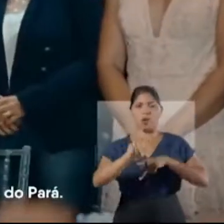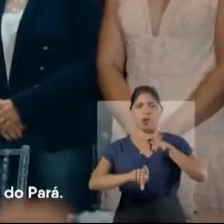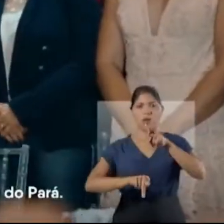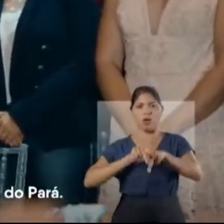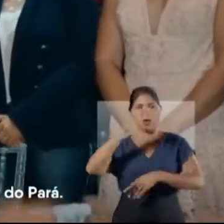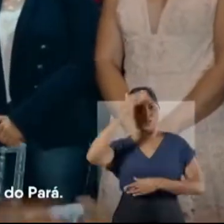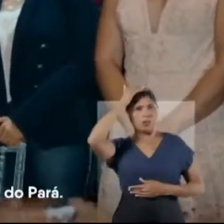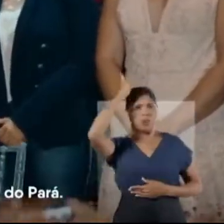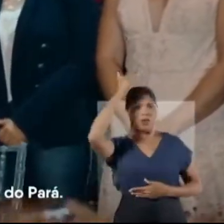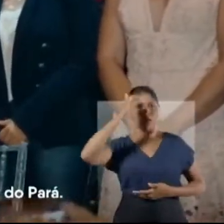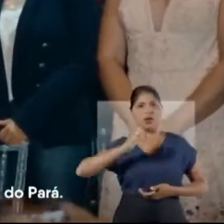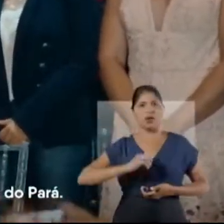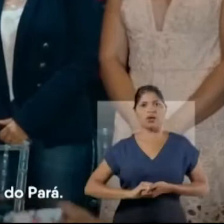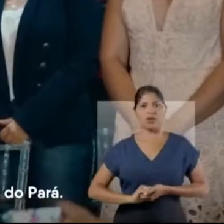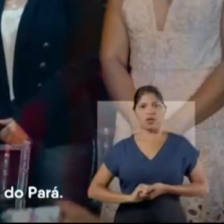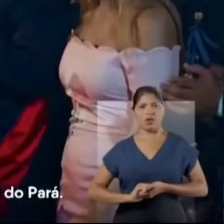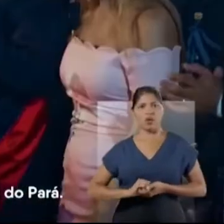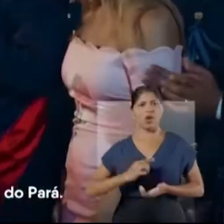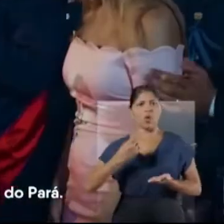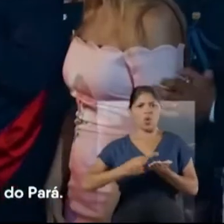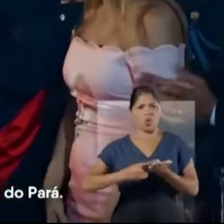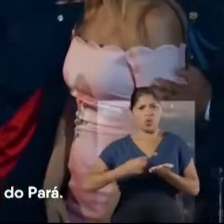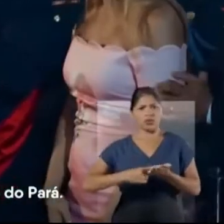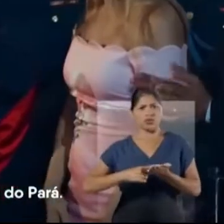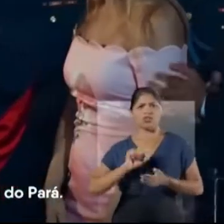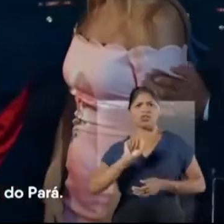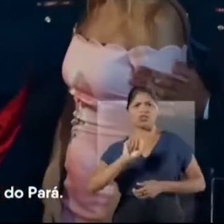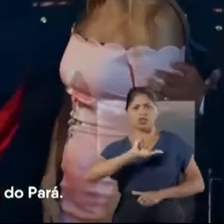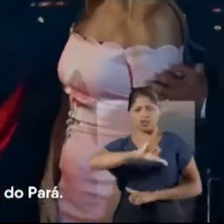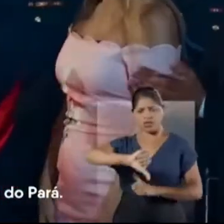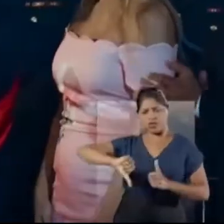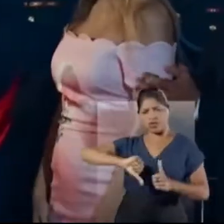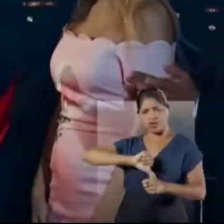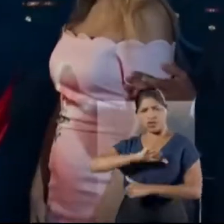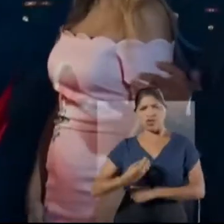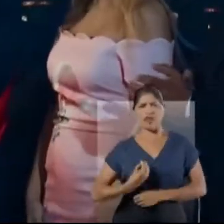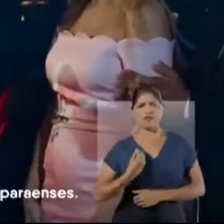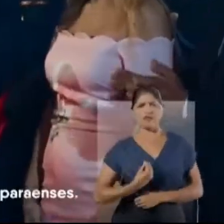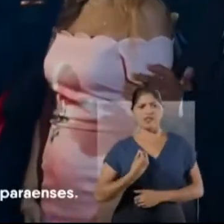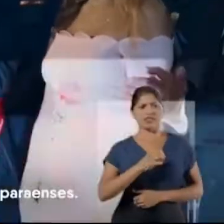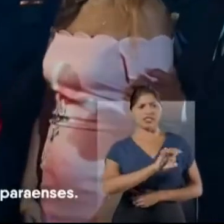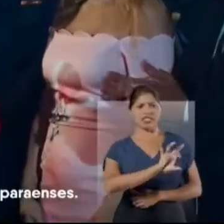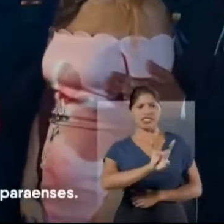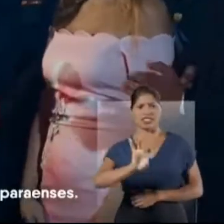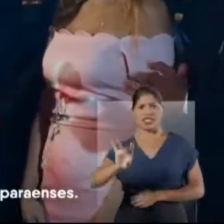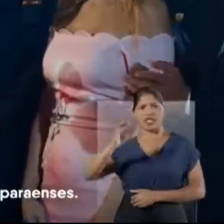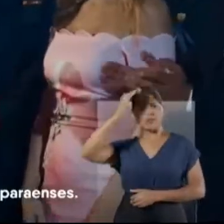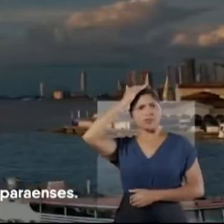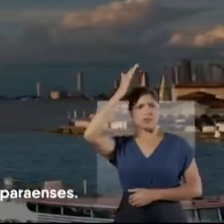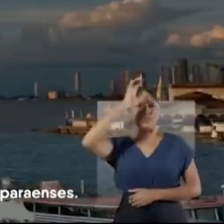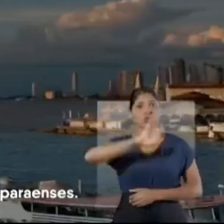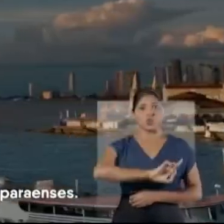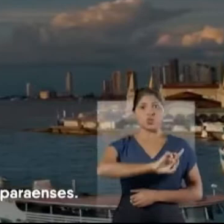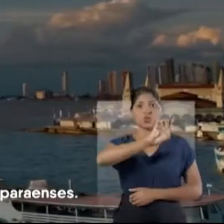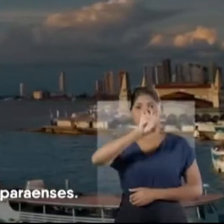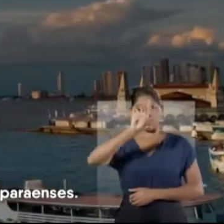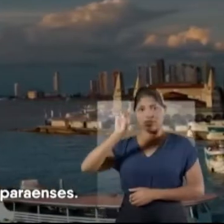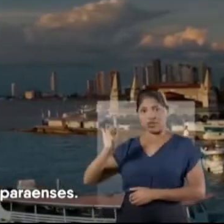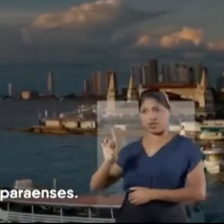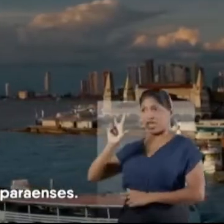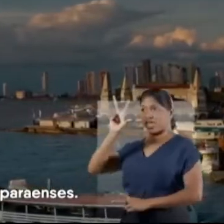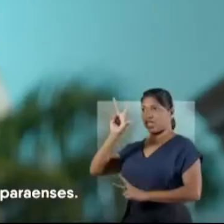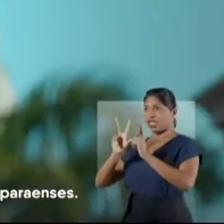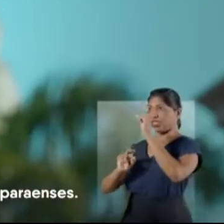O dia em que assumi um compromisso com o povo do Pará. O compromisso de transformar a vida de